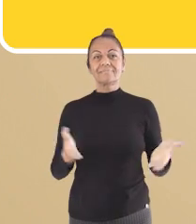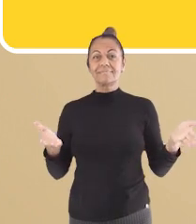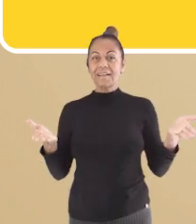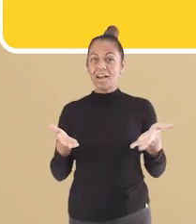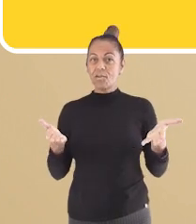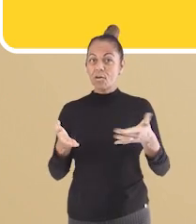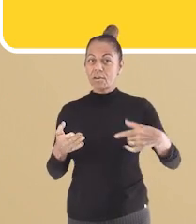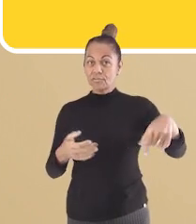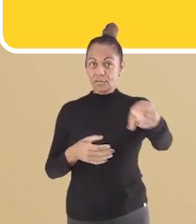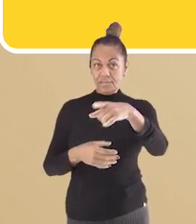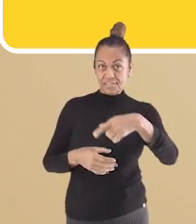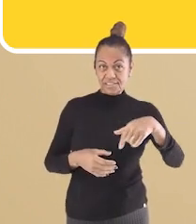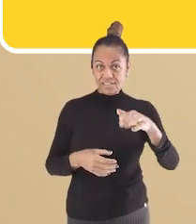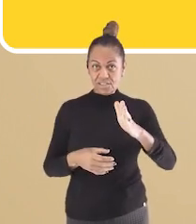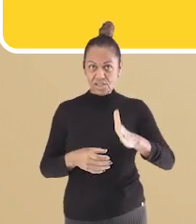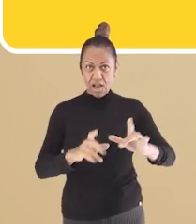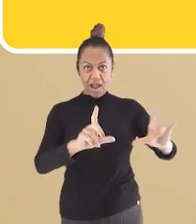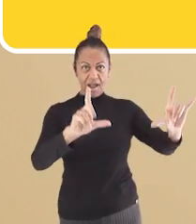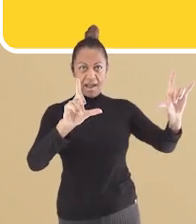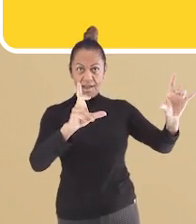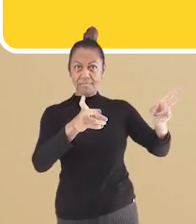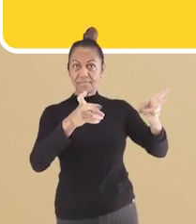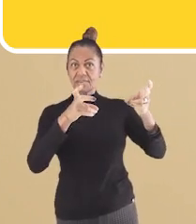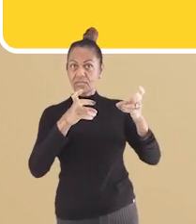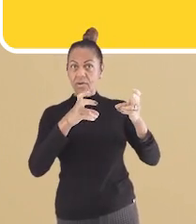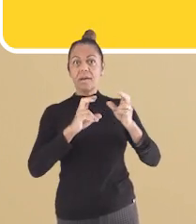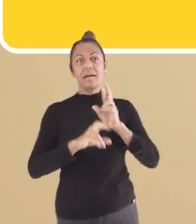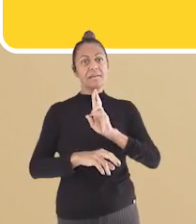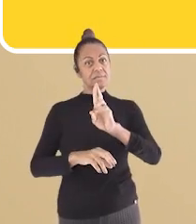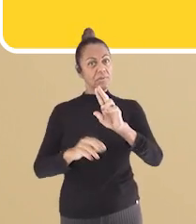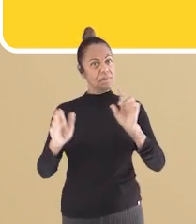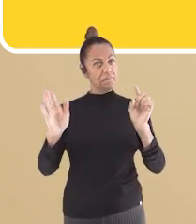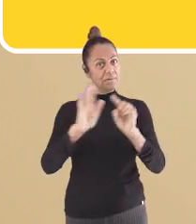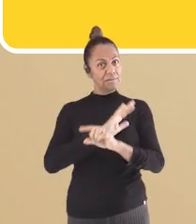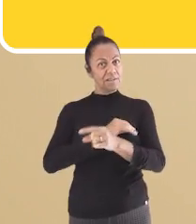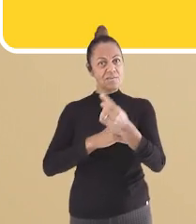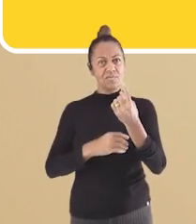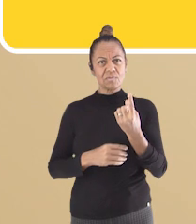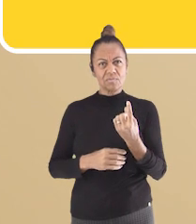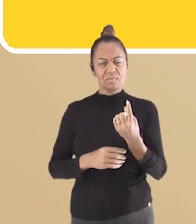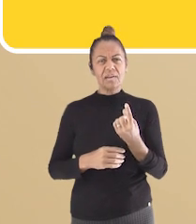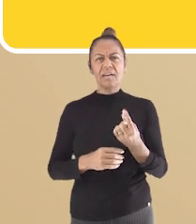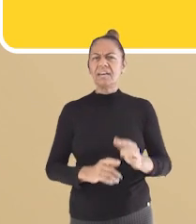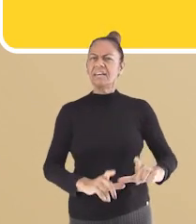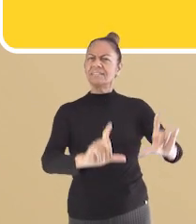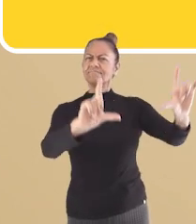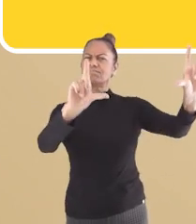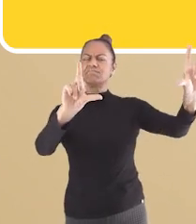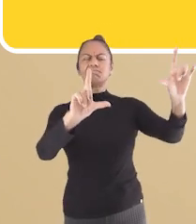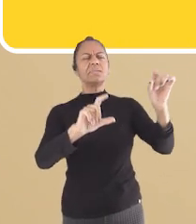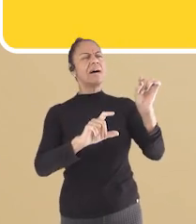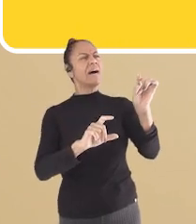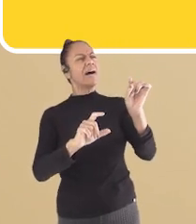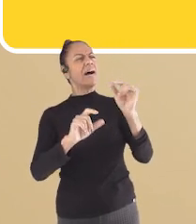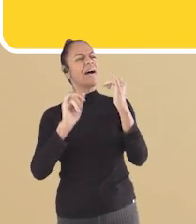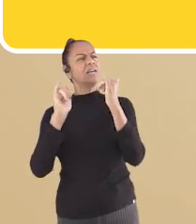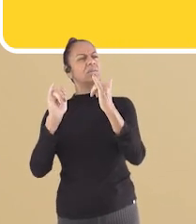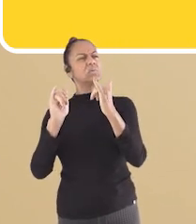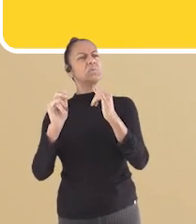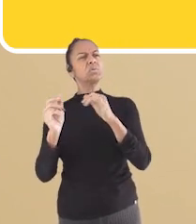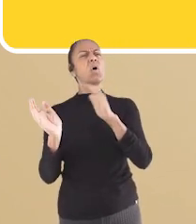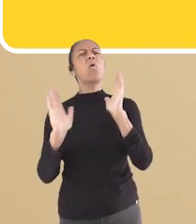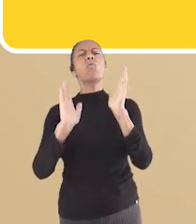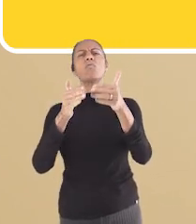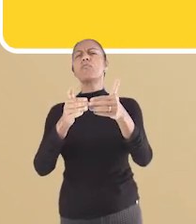Agora que você observou o cartaz, responda. Questão 1. Qual é a intenção desse anúncio?